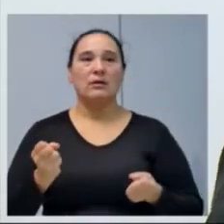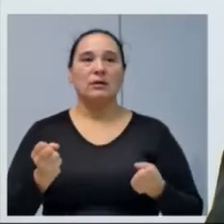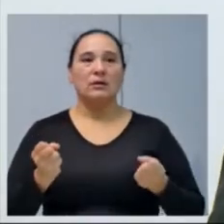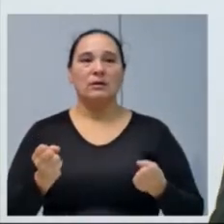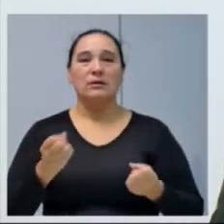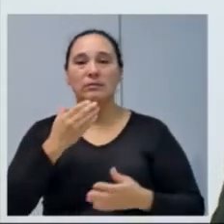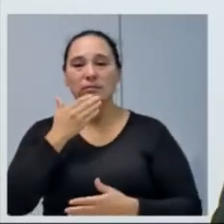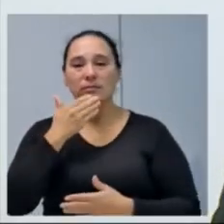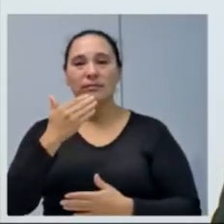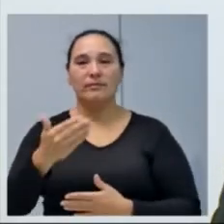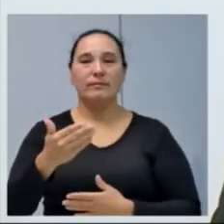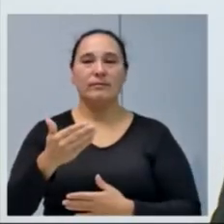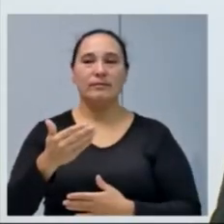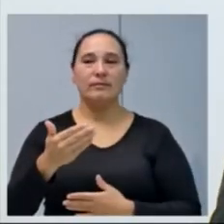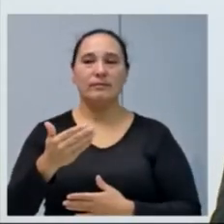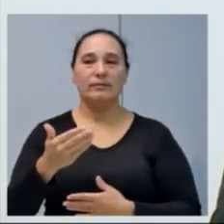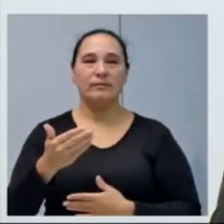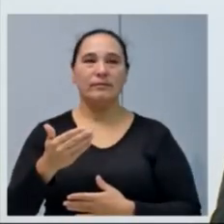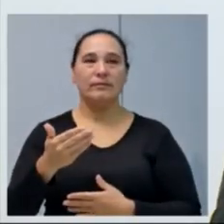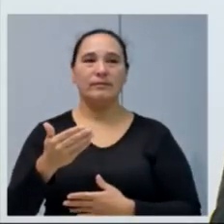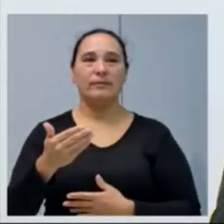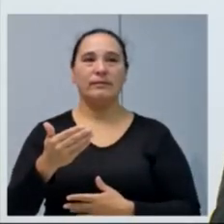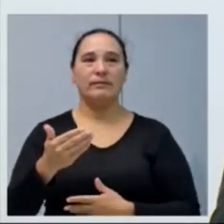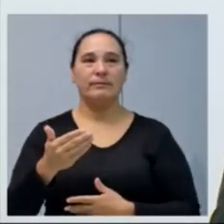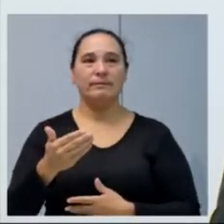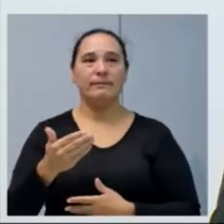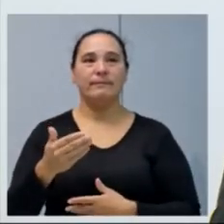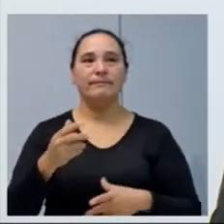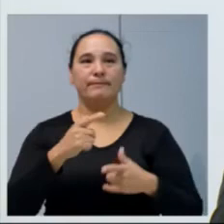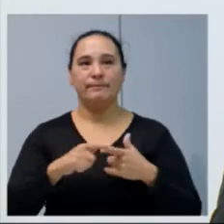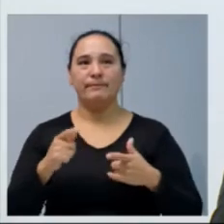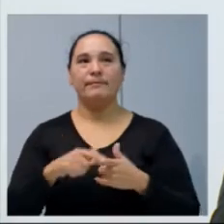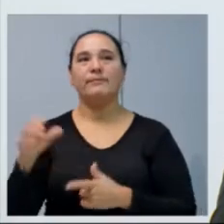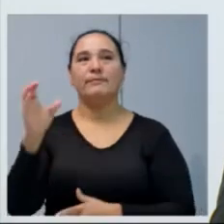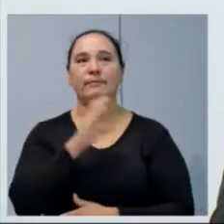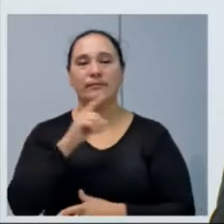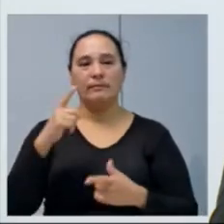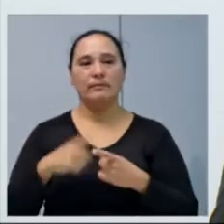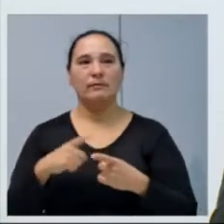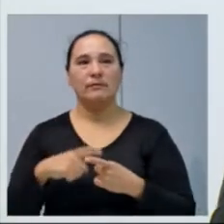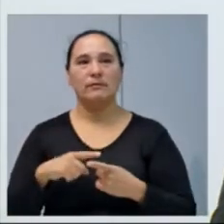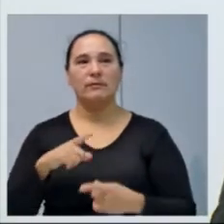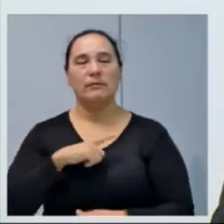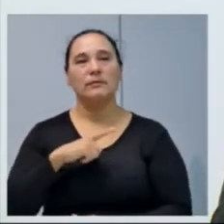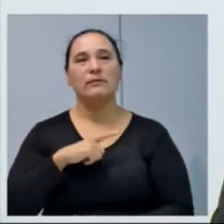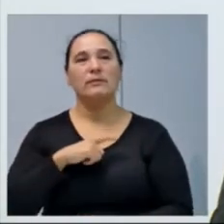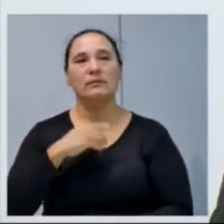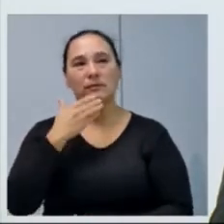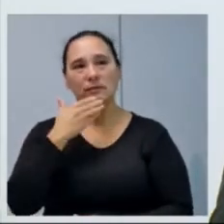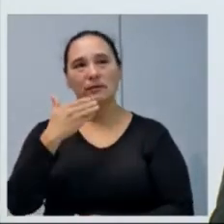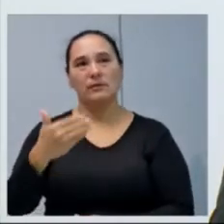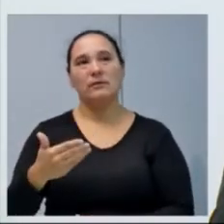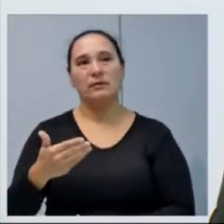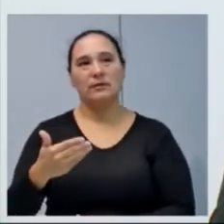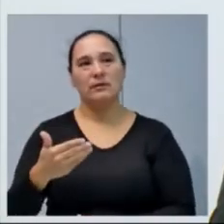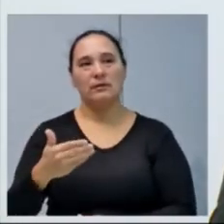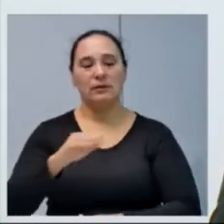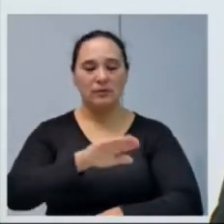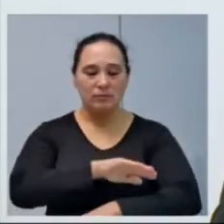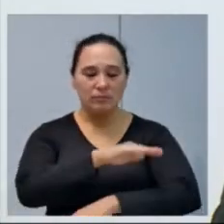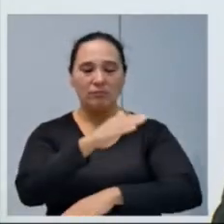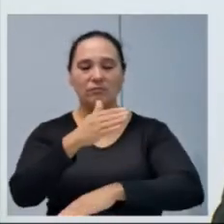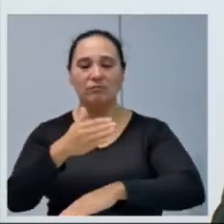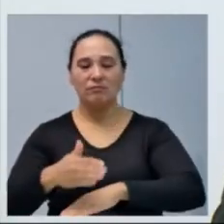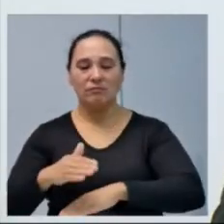pedimos também que seja resolvido com urgência, porque nós temos visto alguns pedidos de lombada, que tem